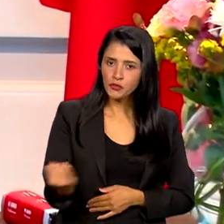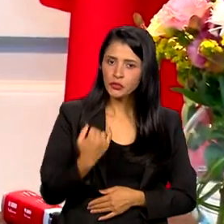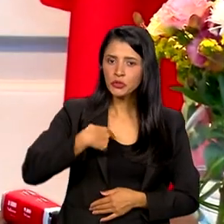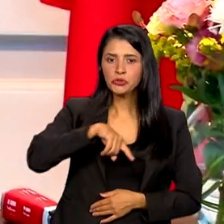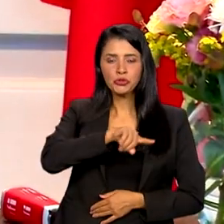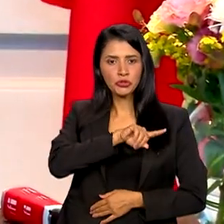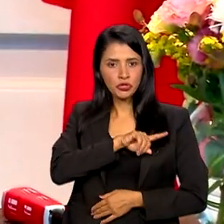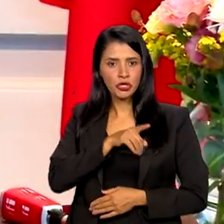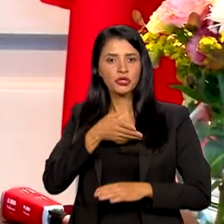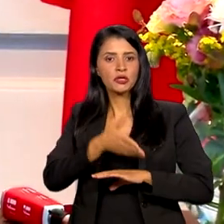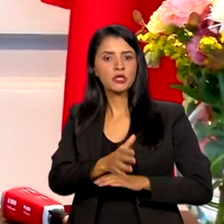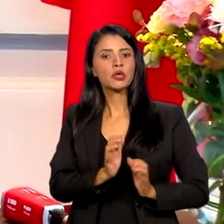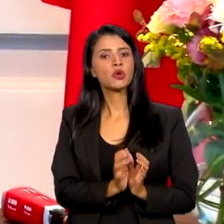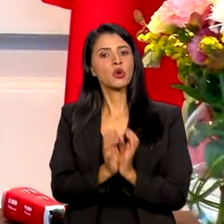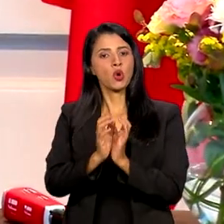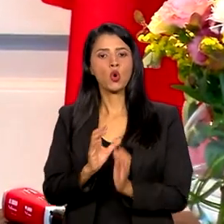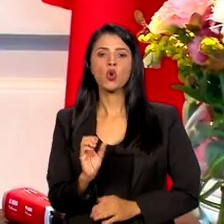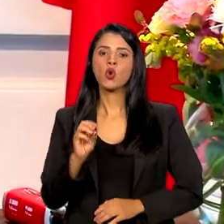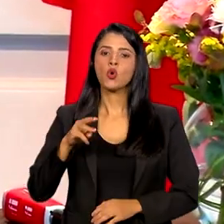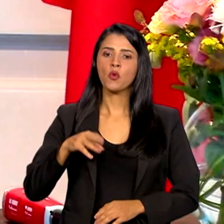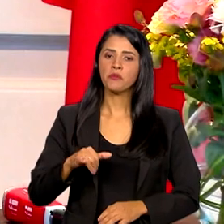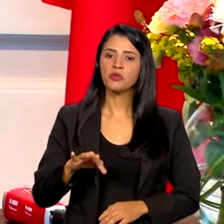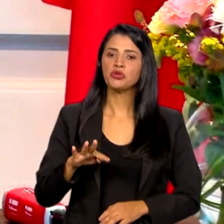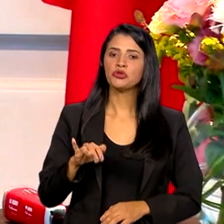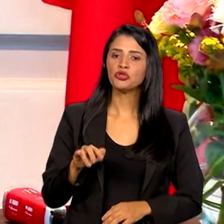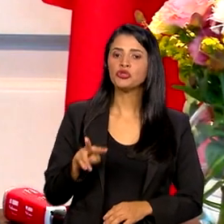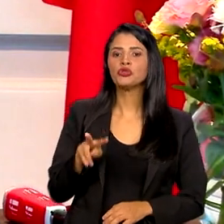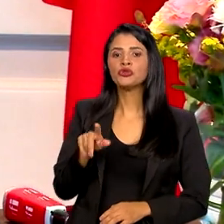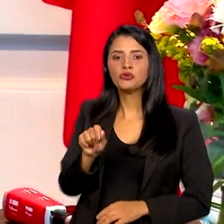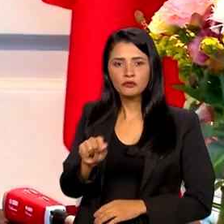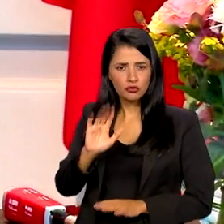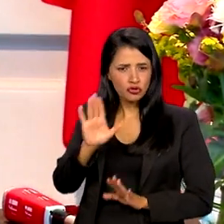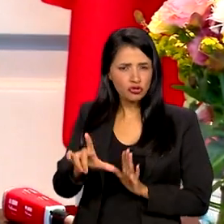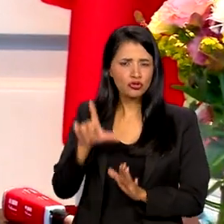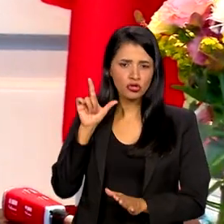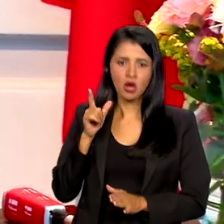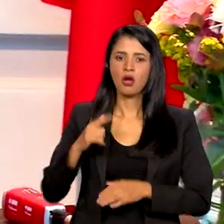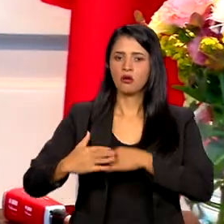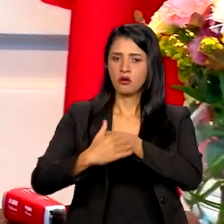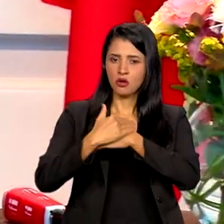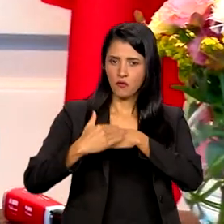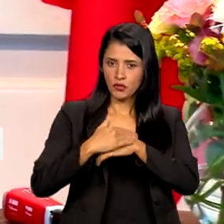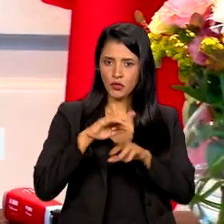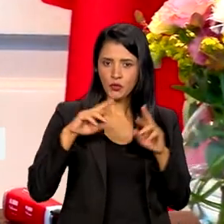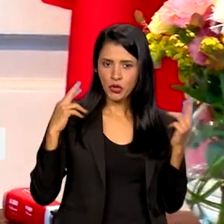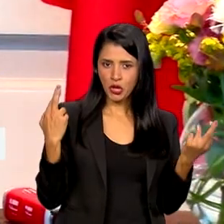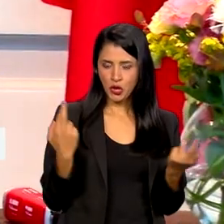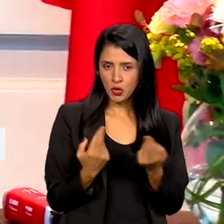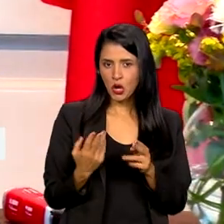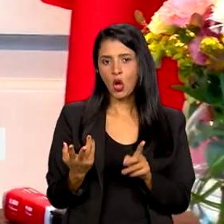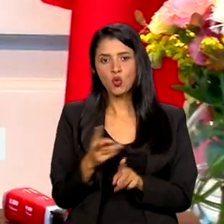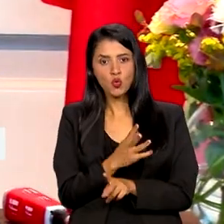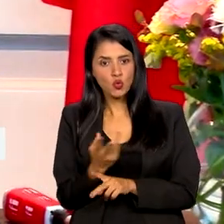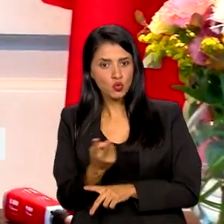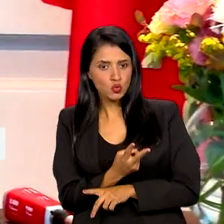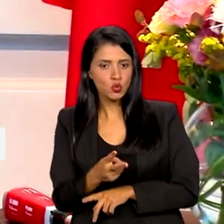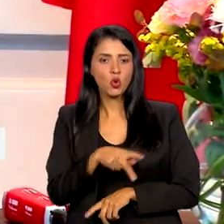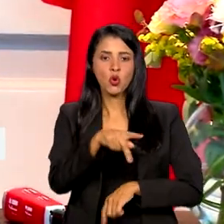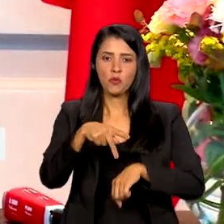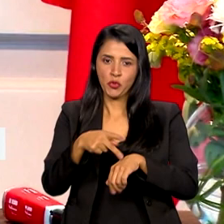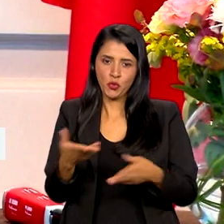estar compondo essa comitiva. A gente falou um pouco sobre isso, tanto ontem em reuniões bilaterais quanto hoje,